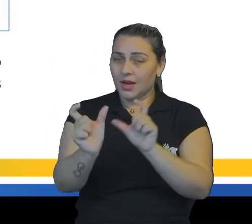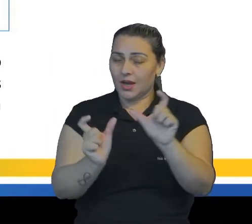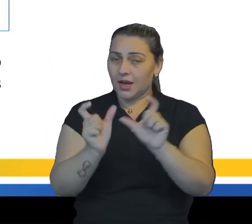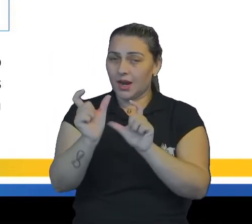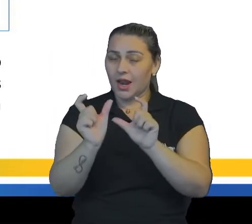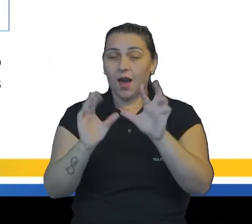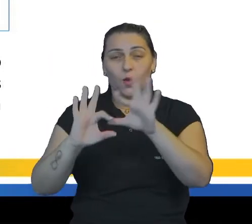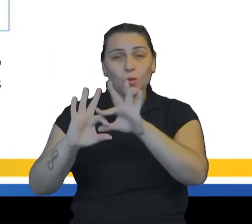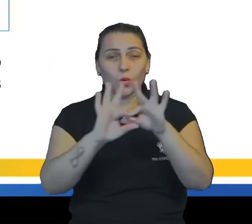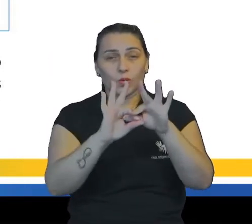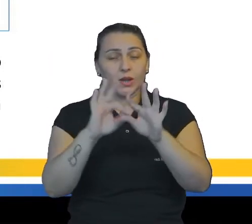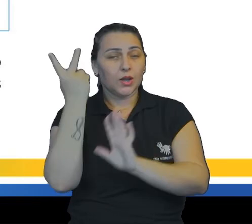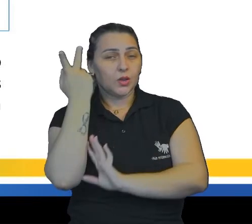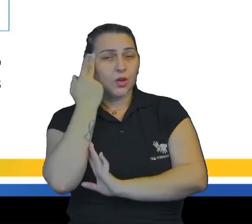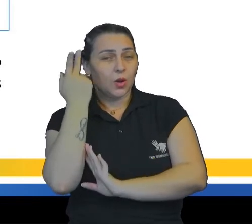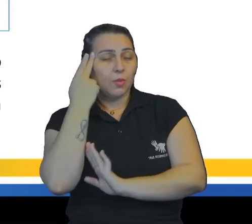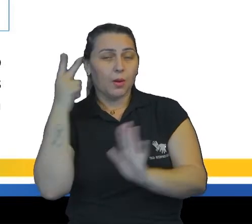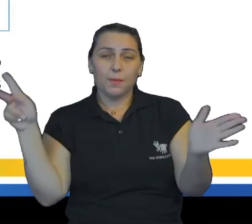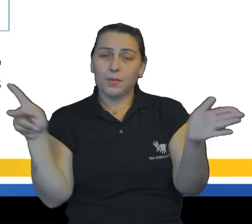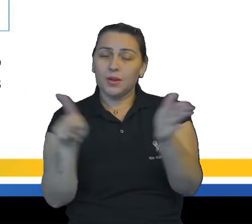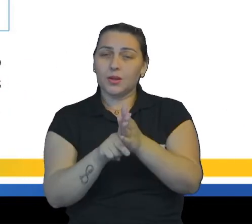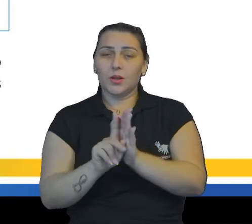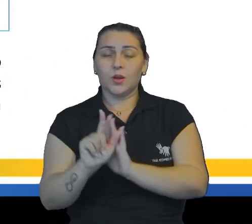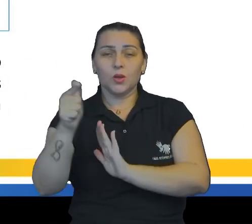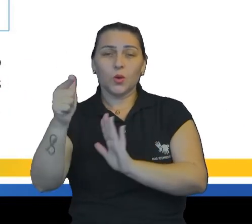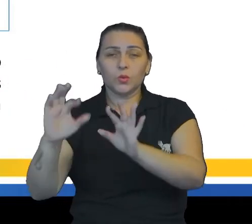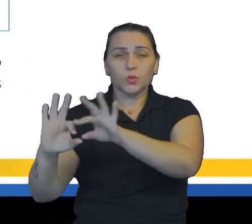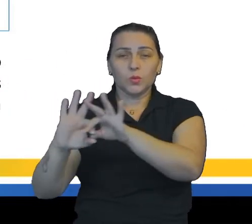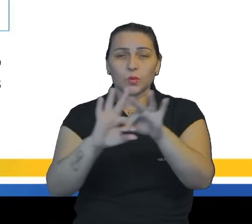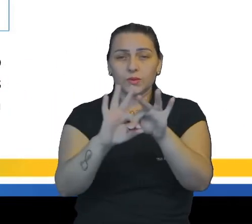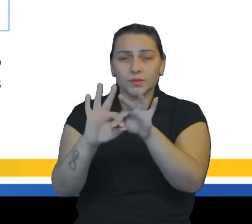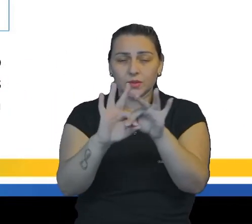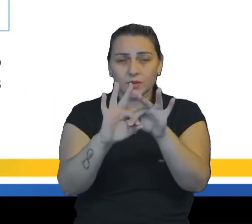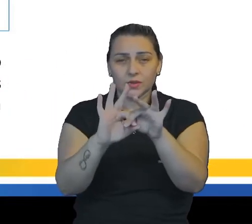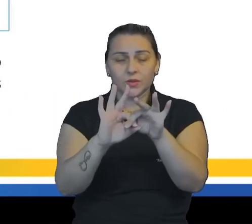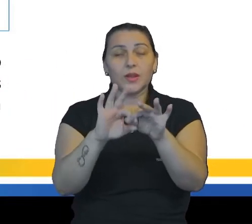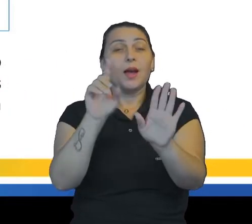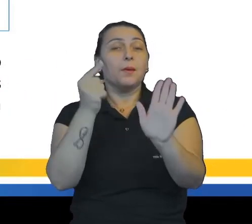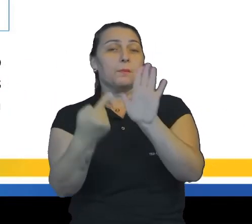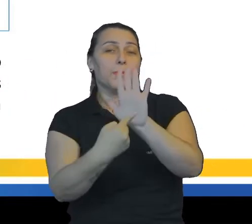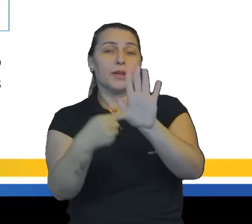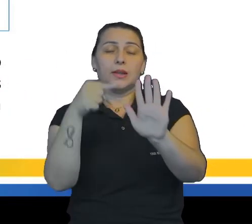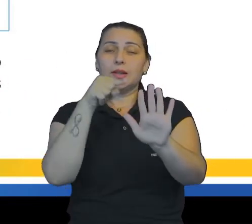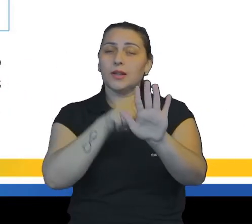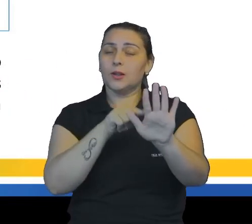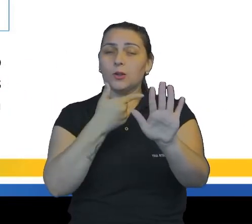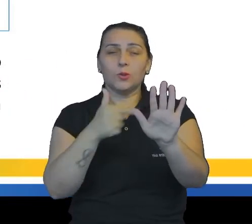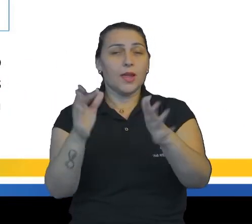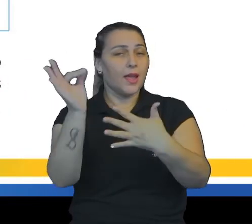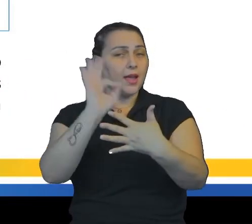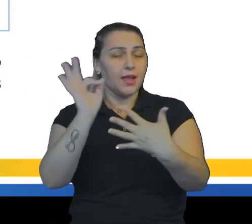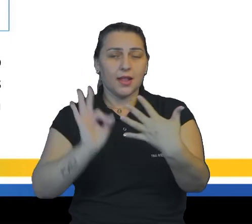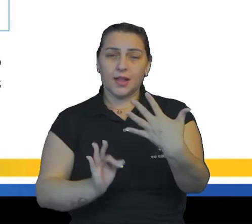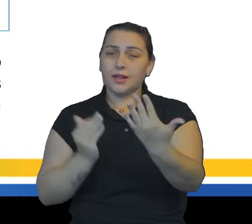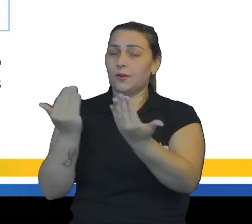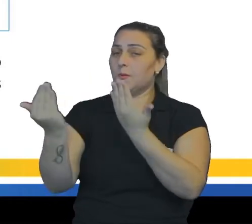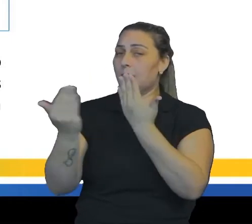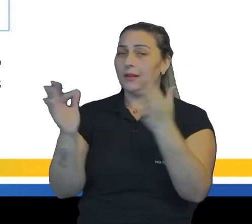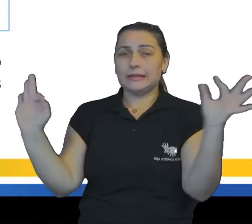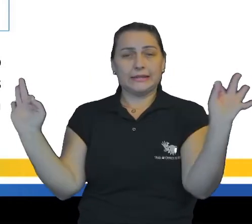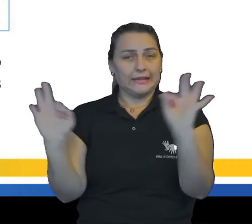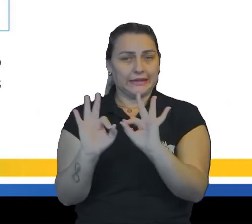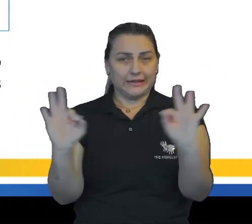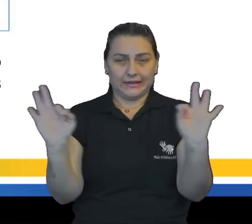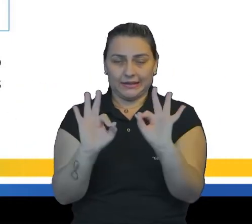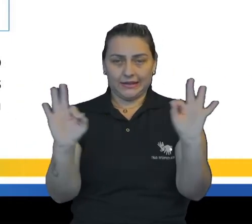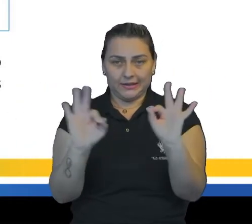contexto normal para fazer parte de outro contexto, tá? Então, na metáfora, nós não vamos ter elementos da comparação, Ou seja,